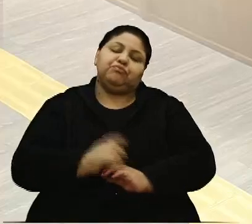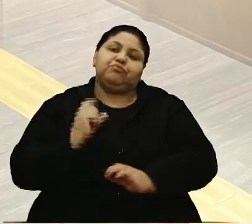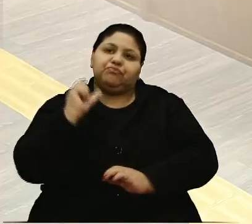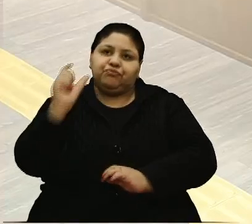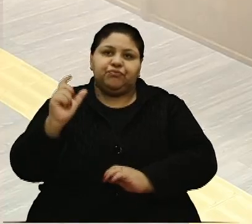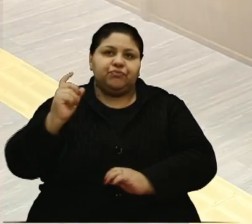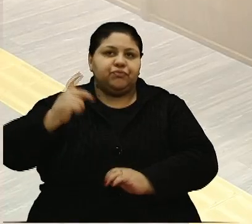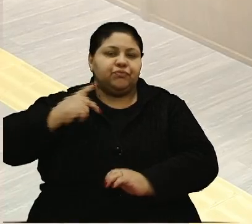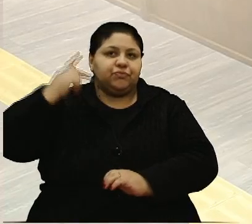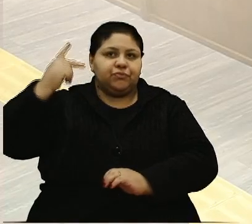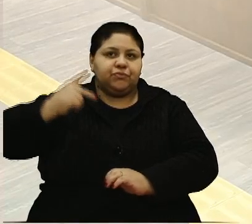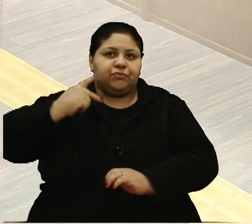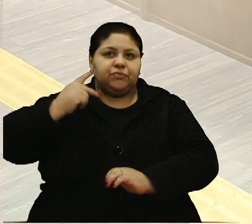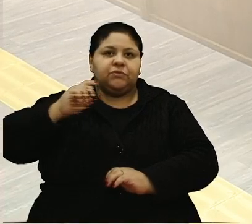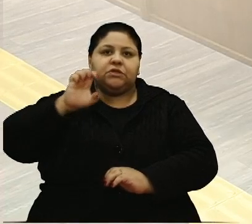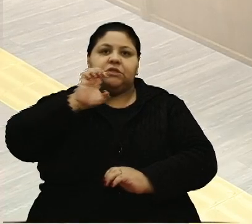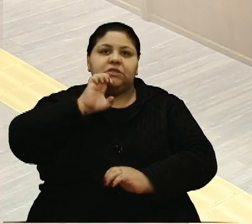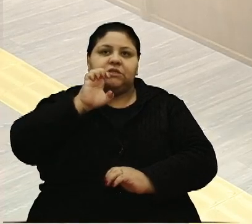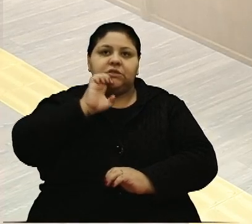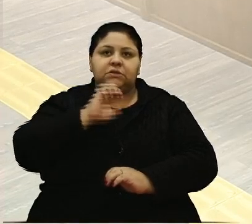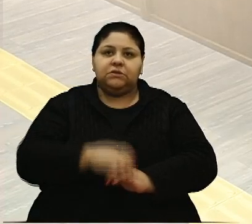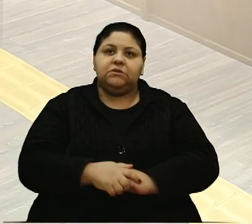Palavra, vereadora Estela Ballardin.